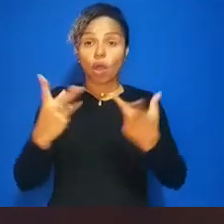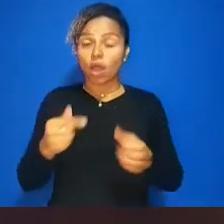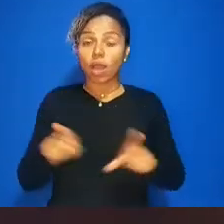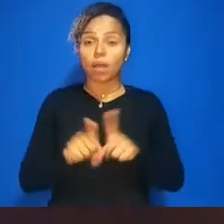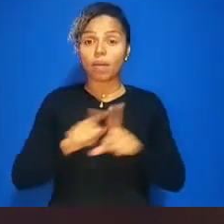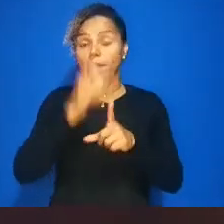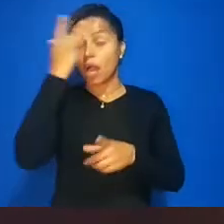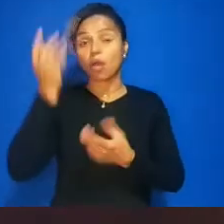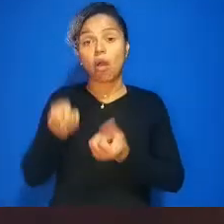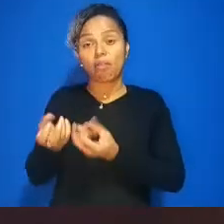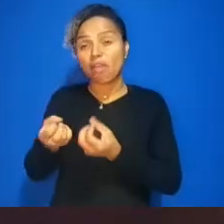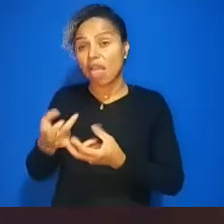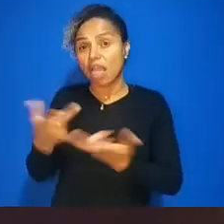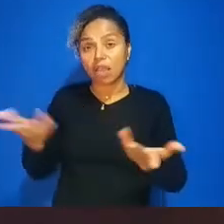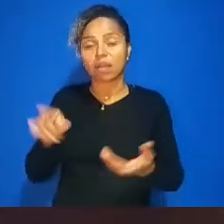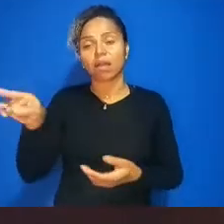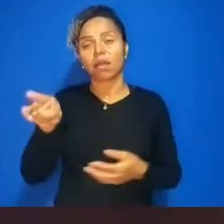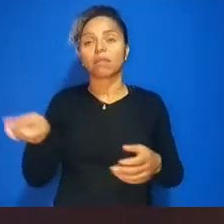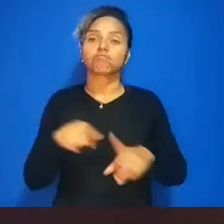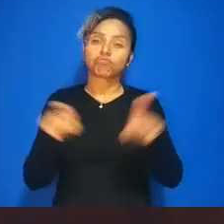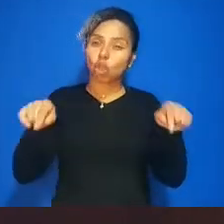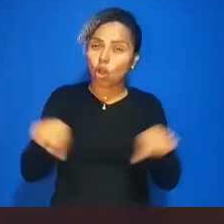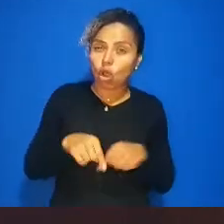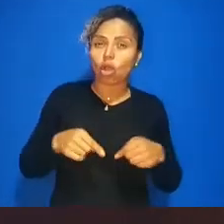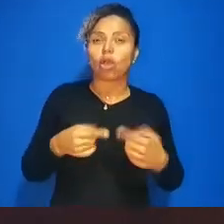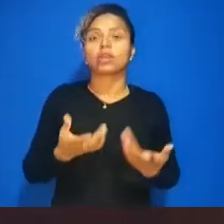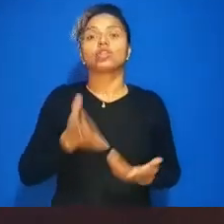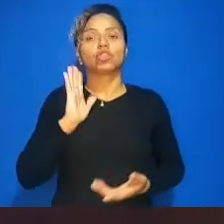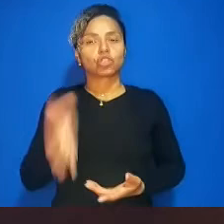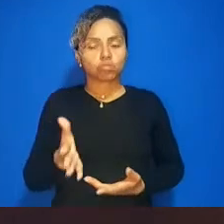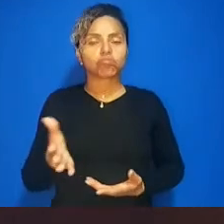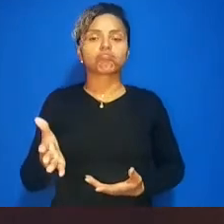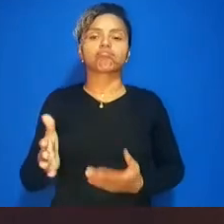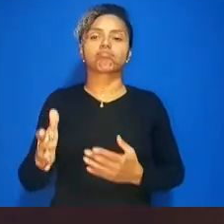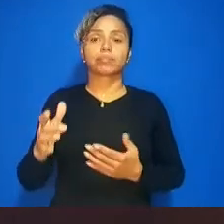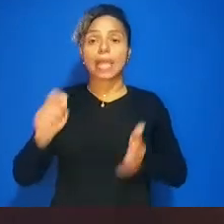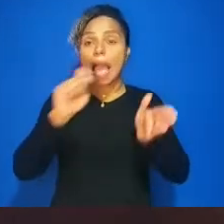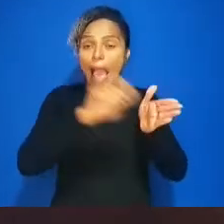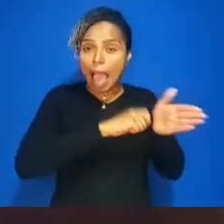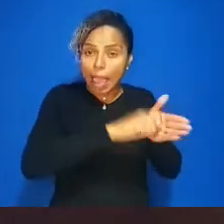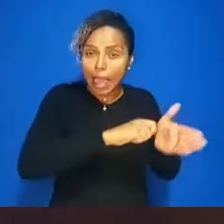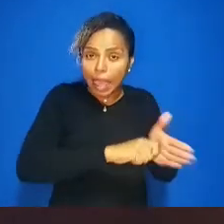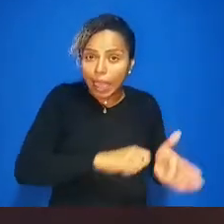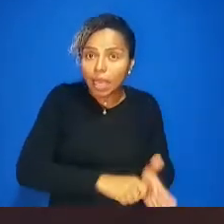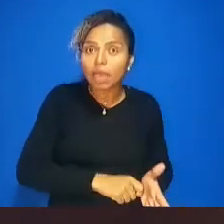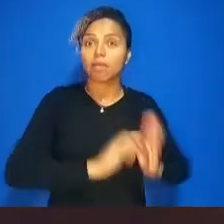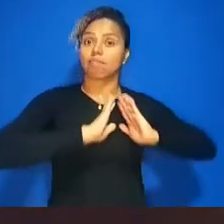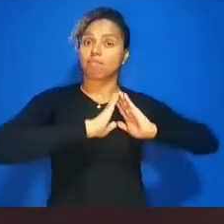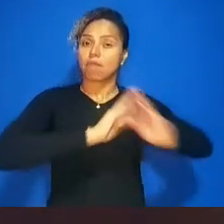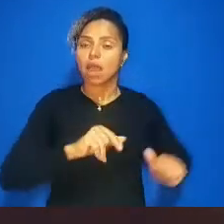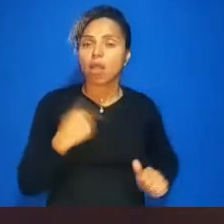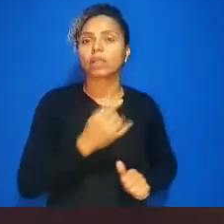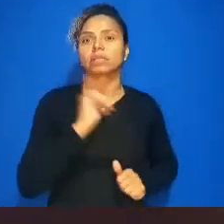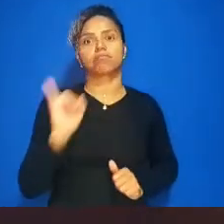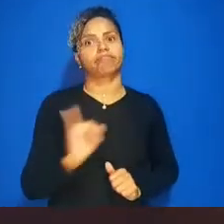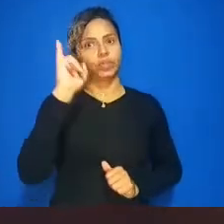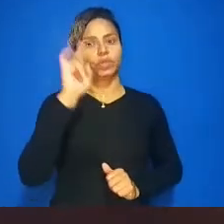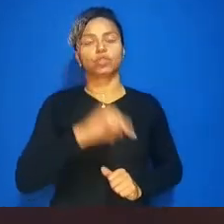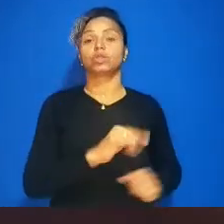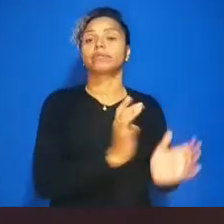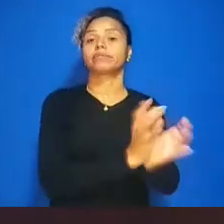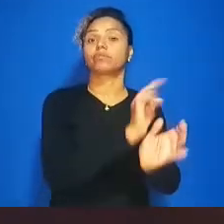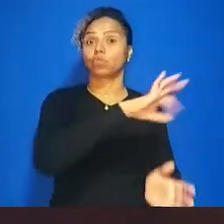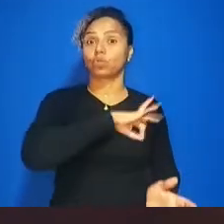nos encaminharam abaixo-assinado falando da importância e dizendo que essa companhia em vez de ser